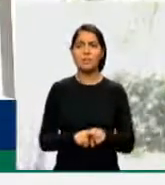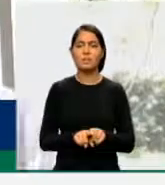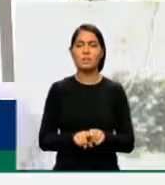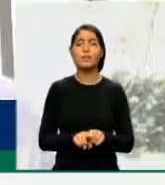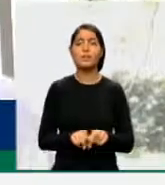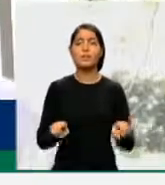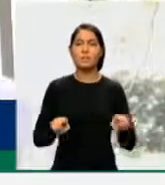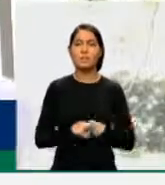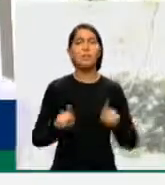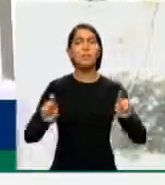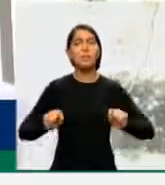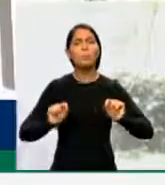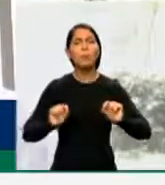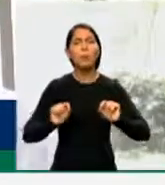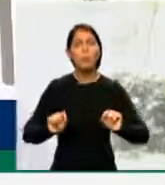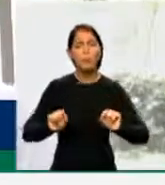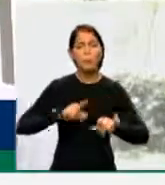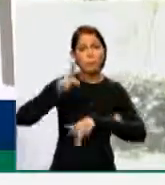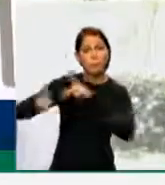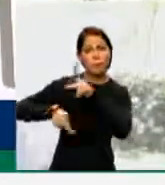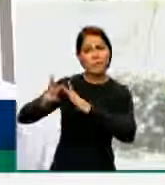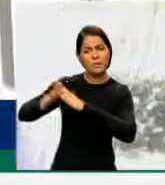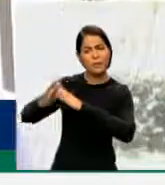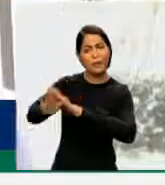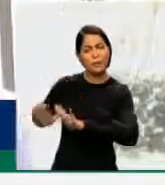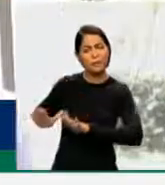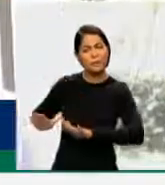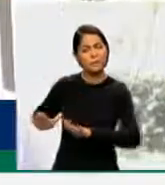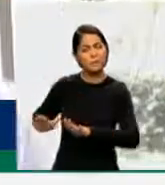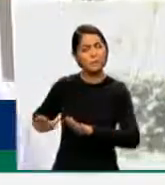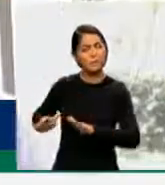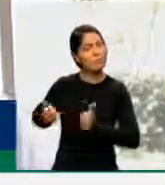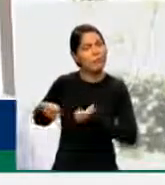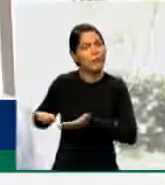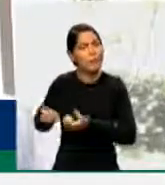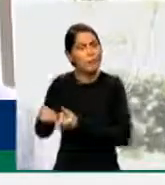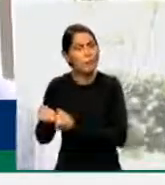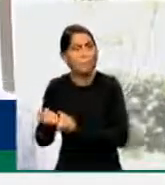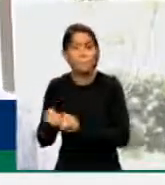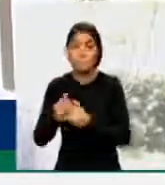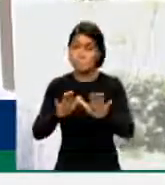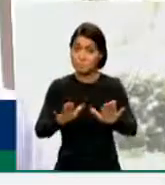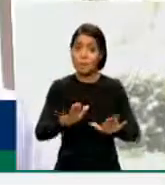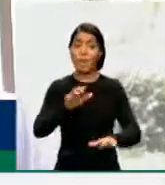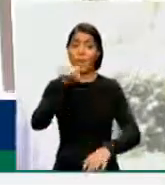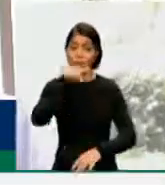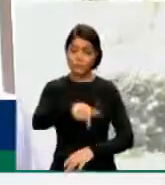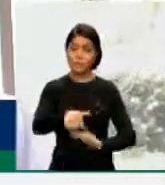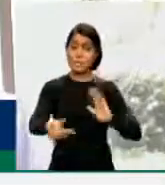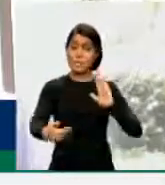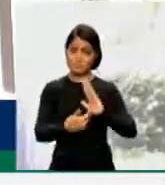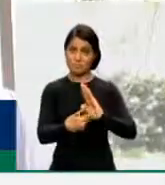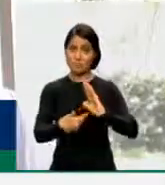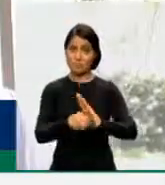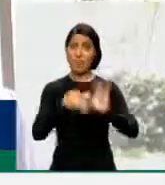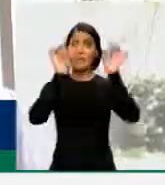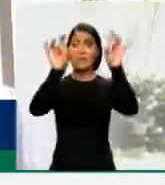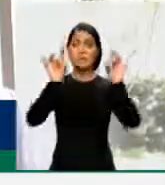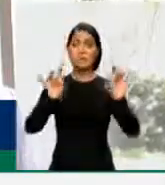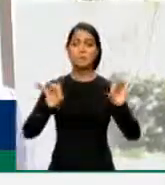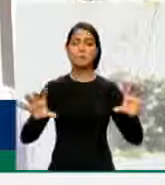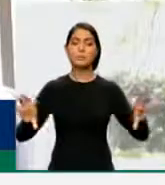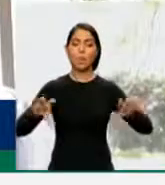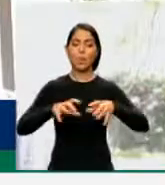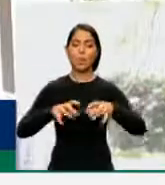a possibilidade das pessoas ficarem em casa. No entanto, esse parlamento sensível e, em particular, oposição, porque o